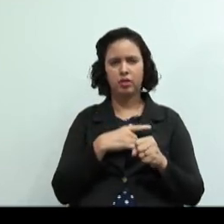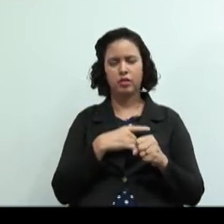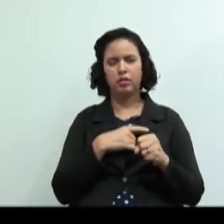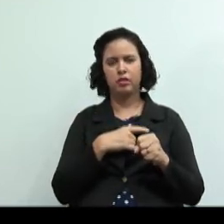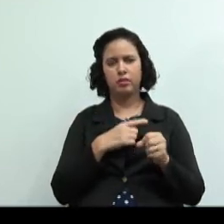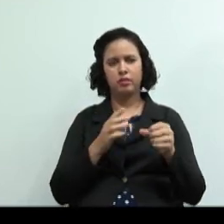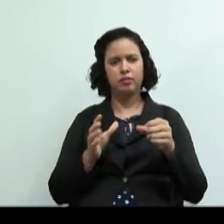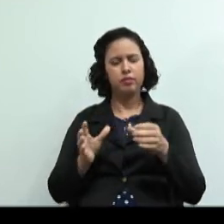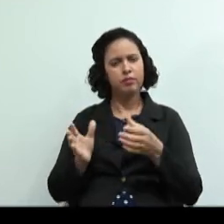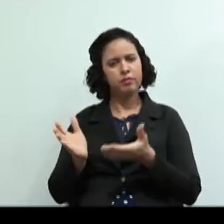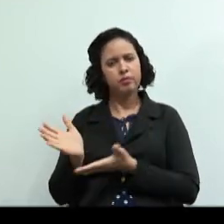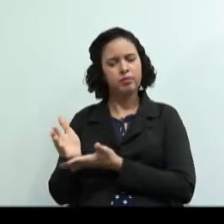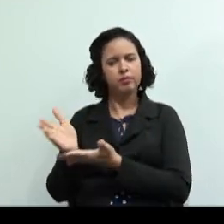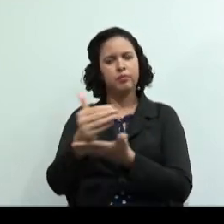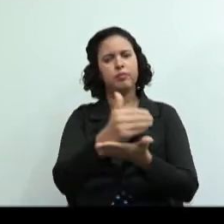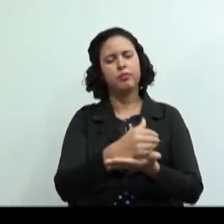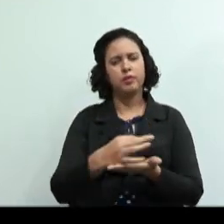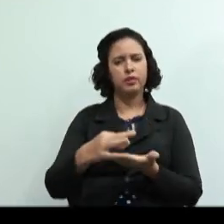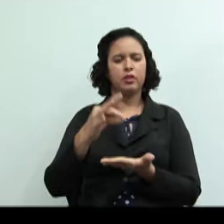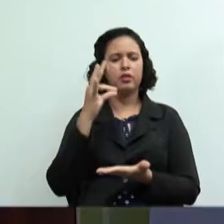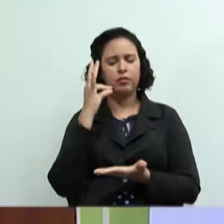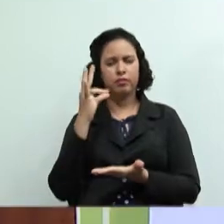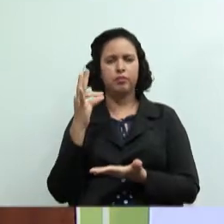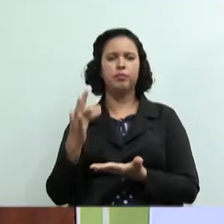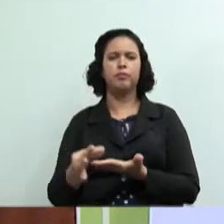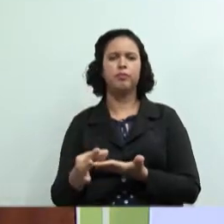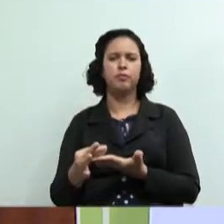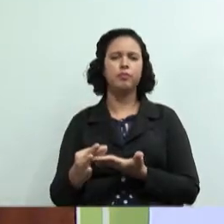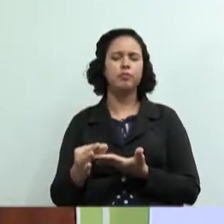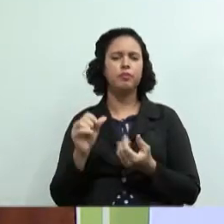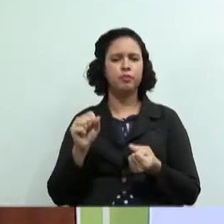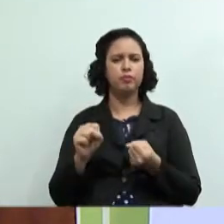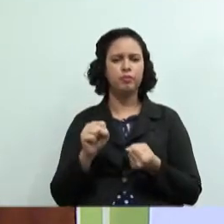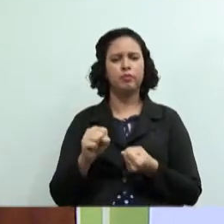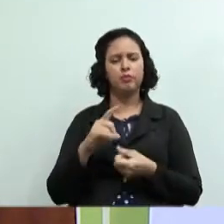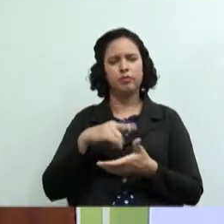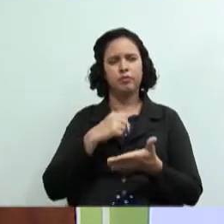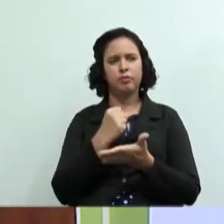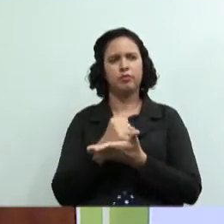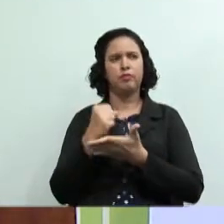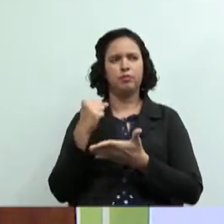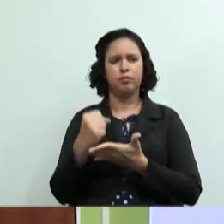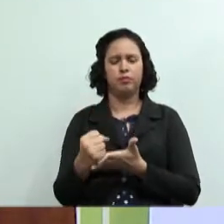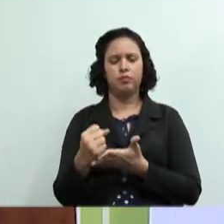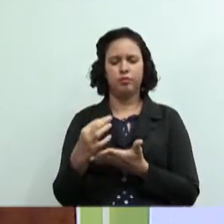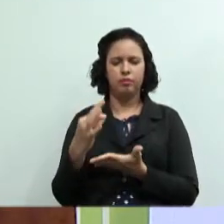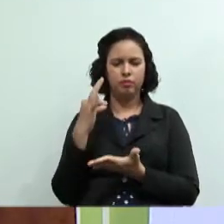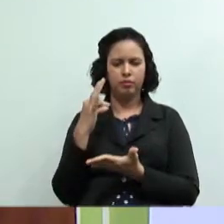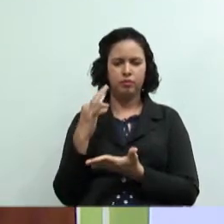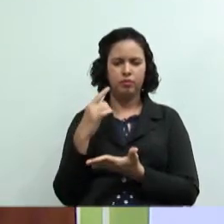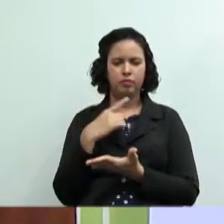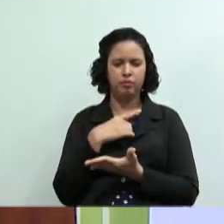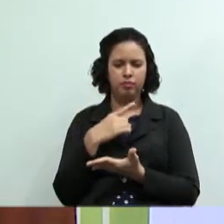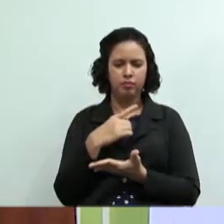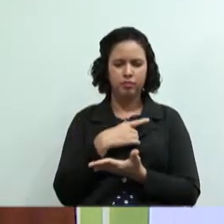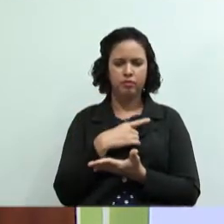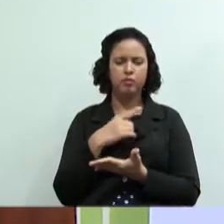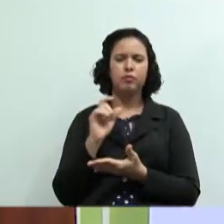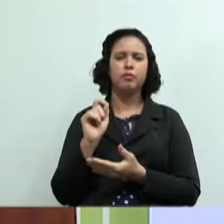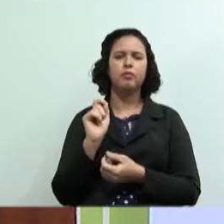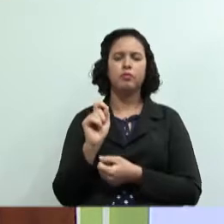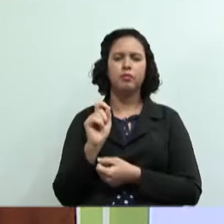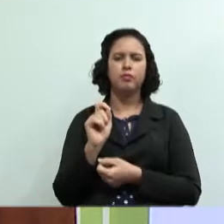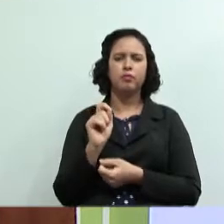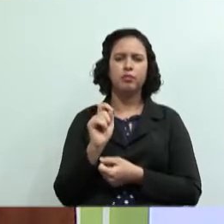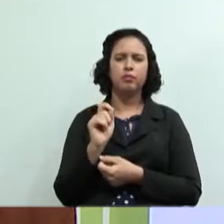colhedores de café você contrata o serviço de pessoas para fazer a colheita do café podemos ter domadores de cavalos